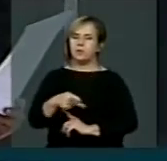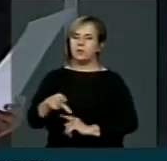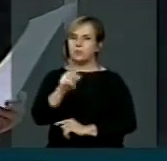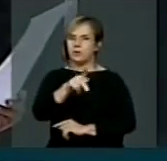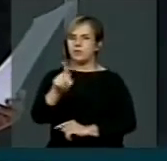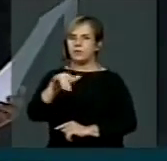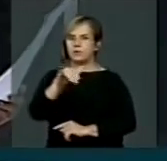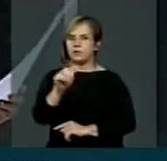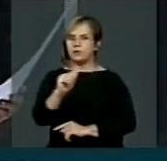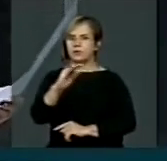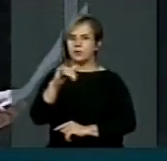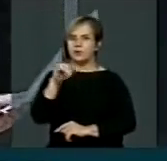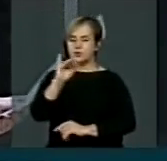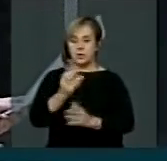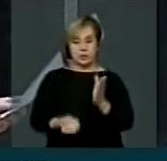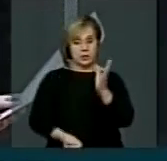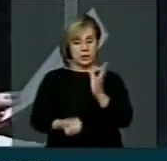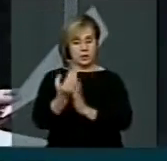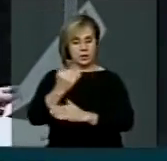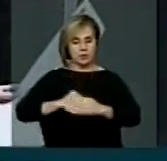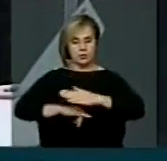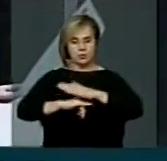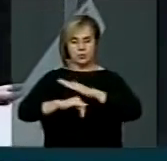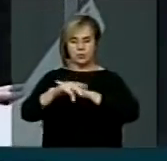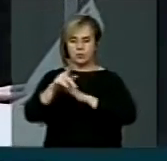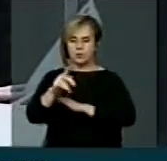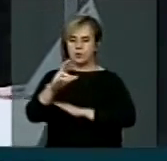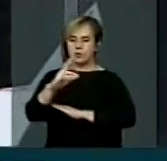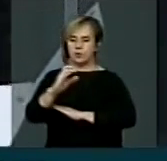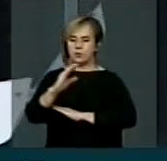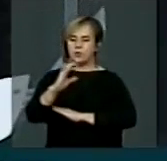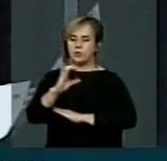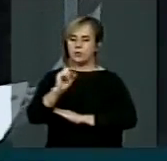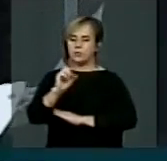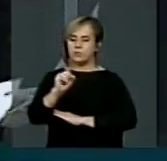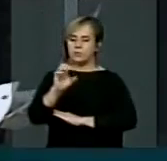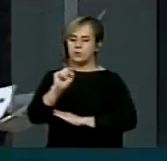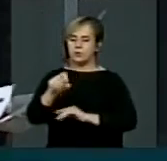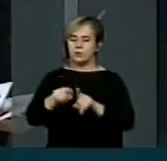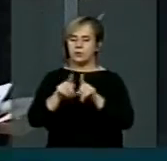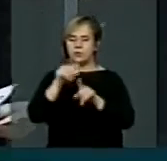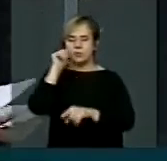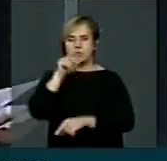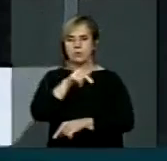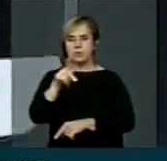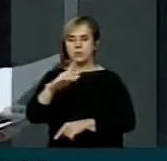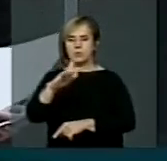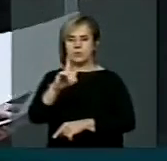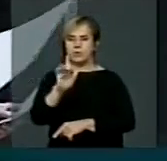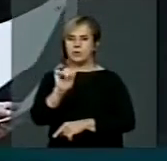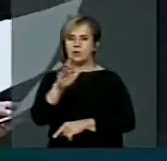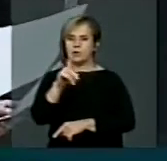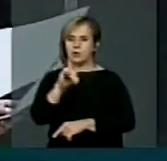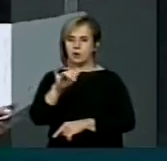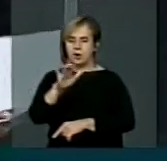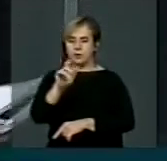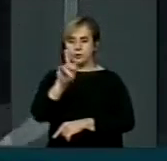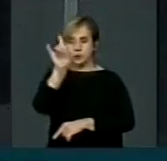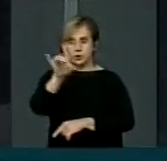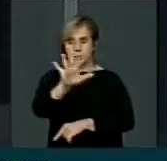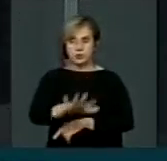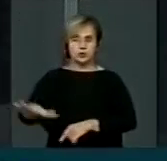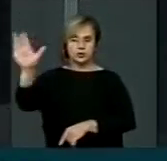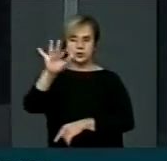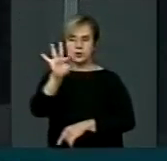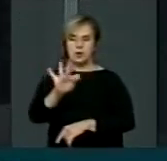Fernandes de Araújo, criador do Instituto Processos, e da professora Claudine Fernandes de Araújo, diretora-geral